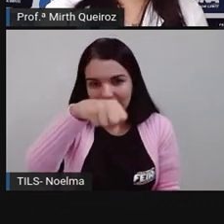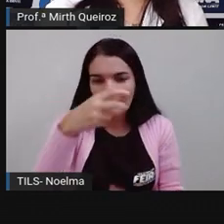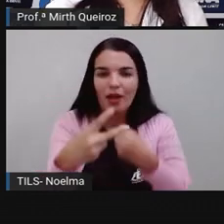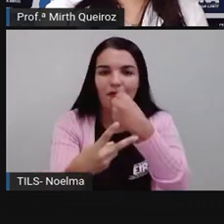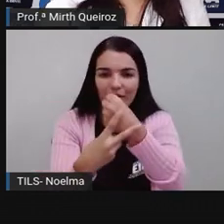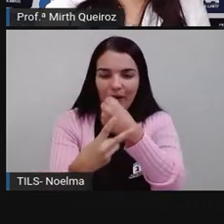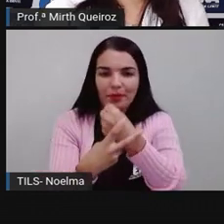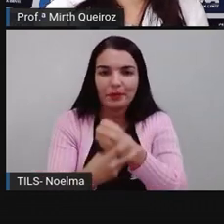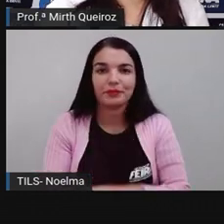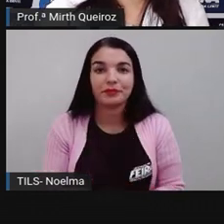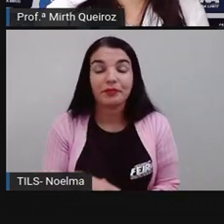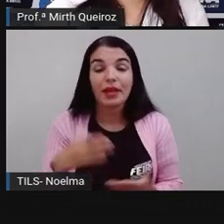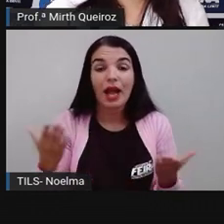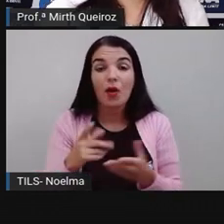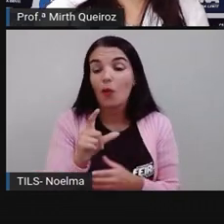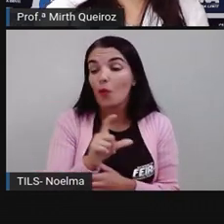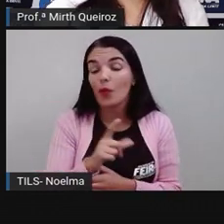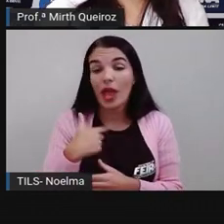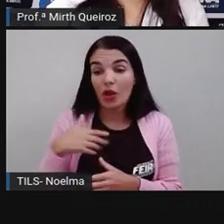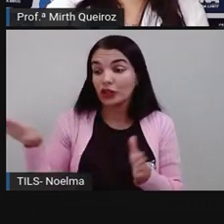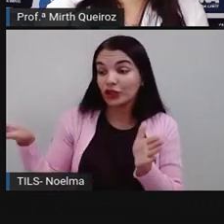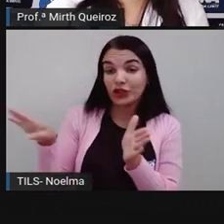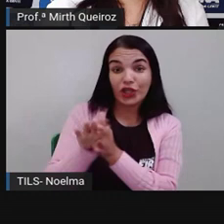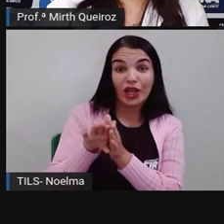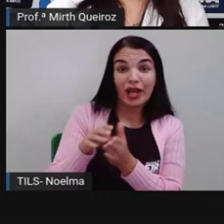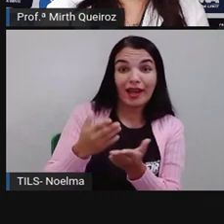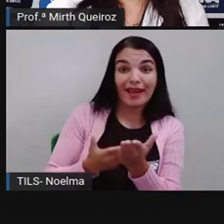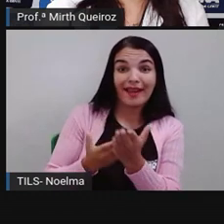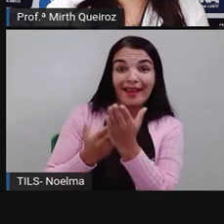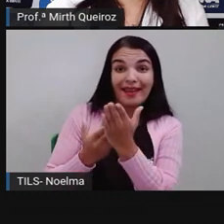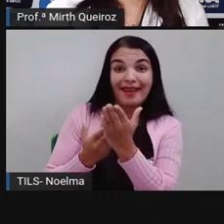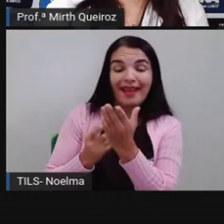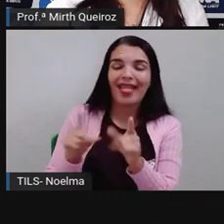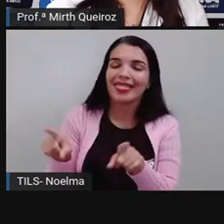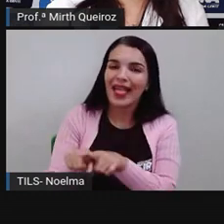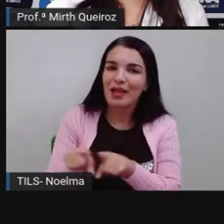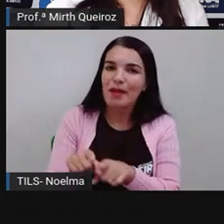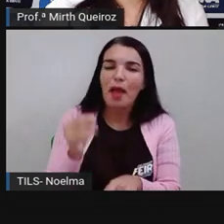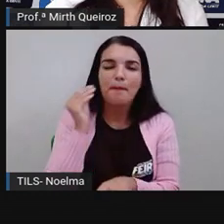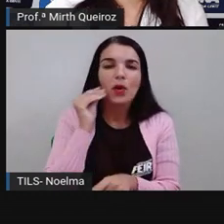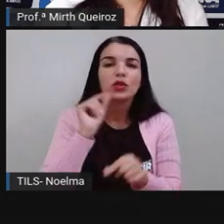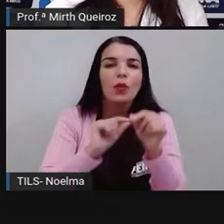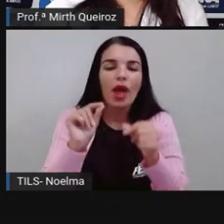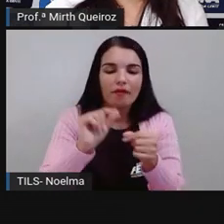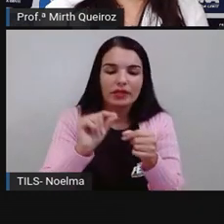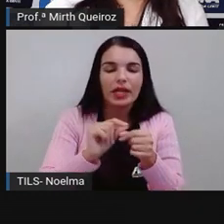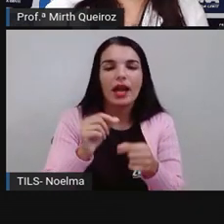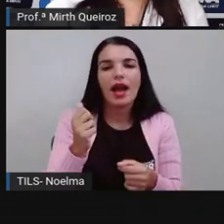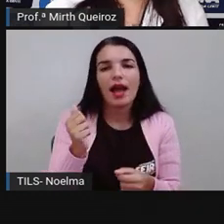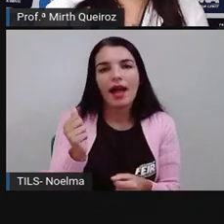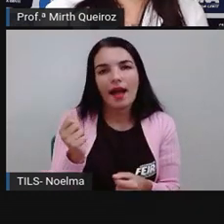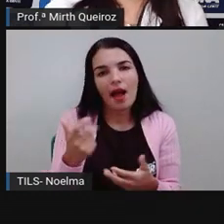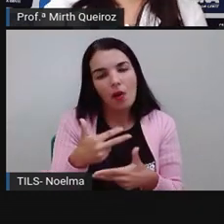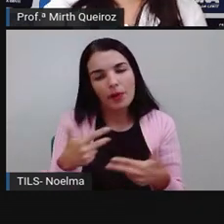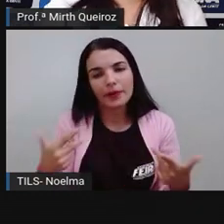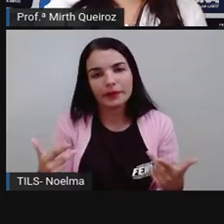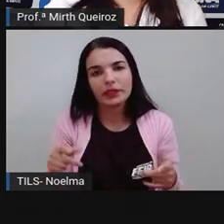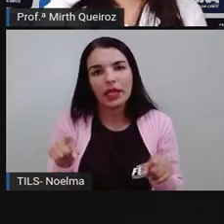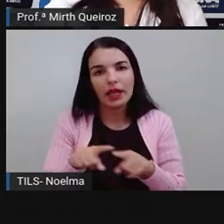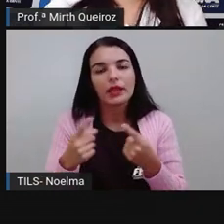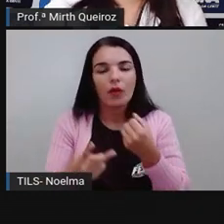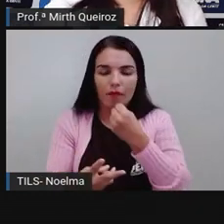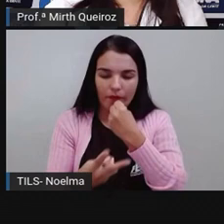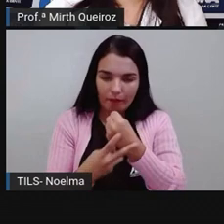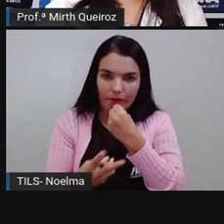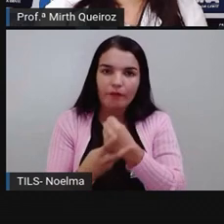Cheguei, eu cheguei. Indica uma ação, né? Eu cheguei. Que é do verbo chegar,